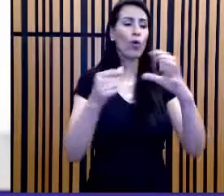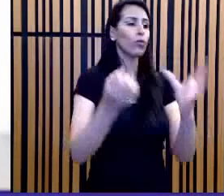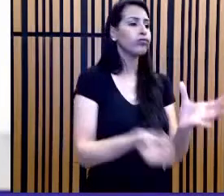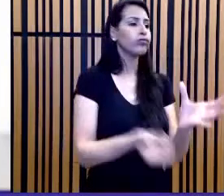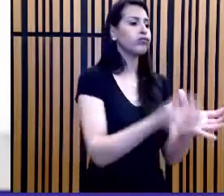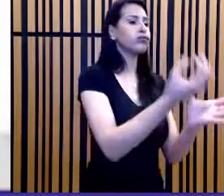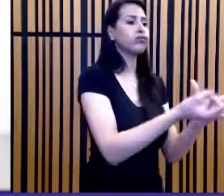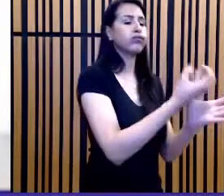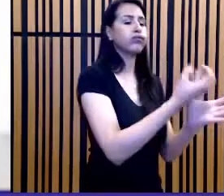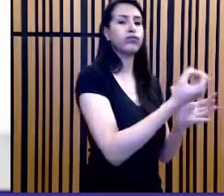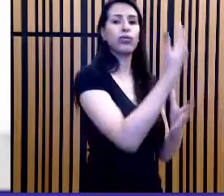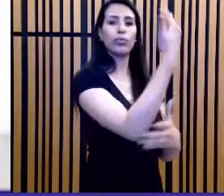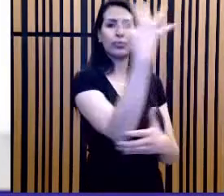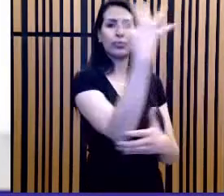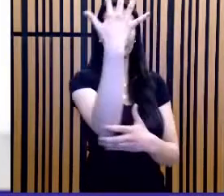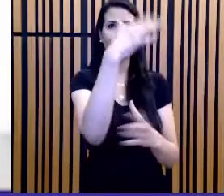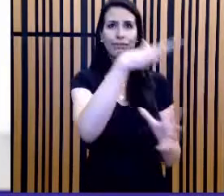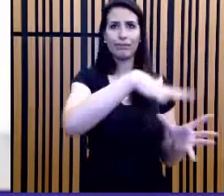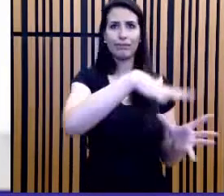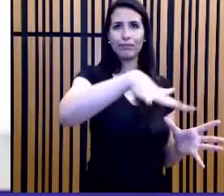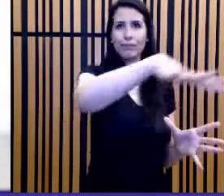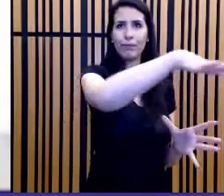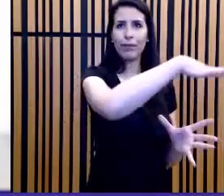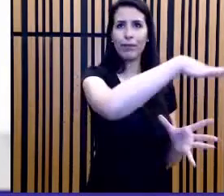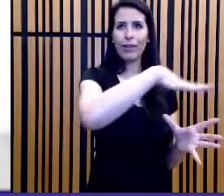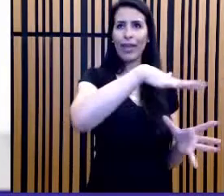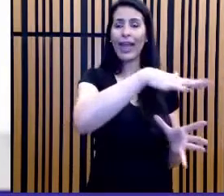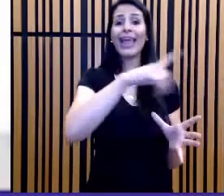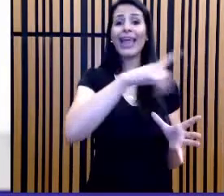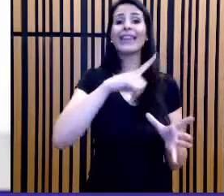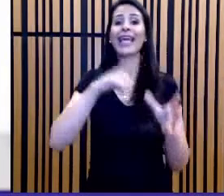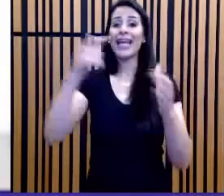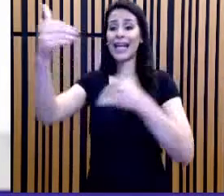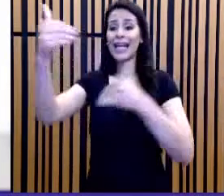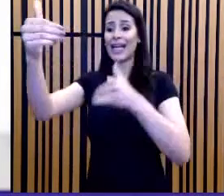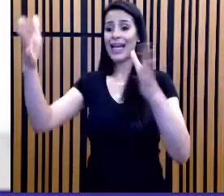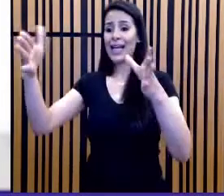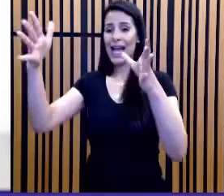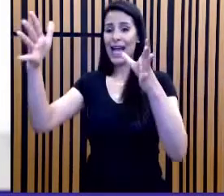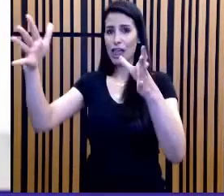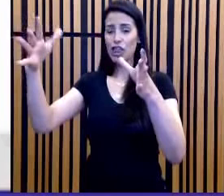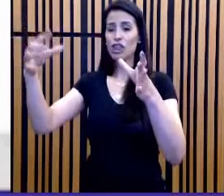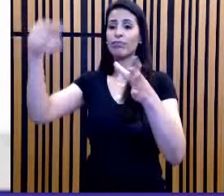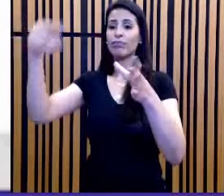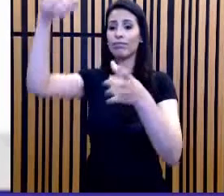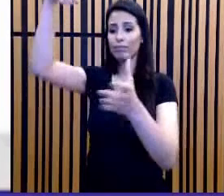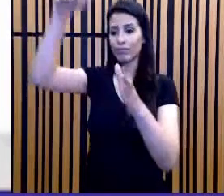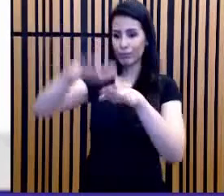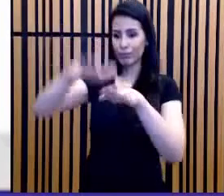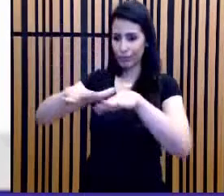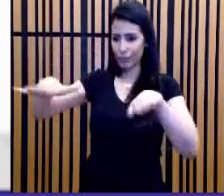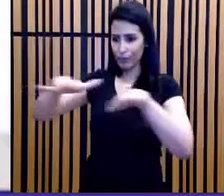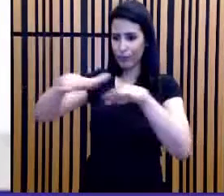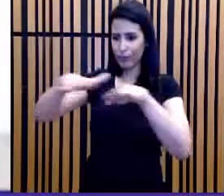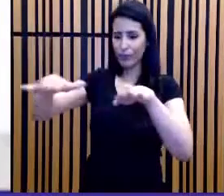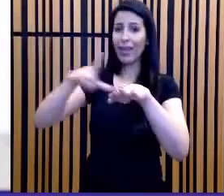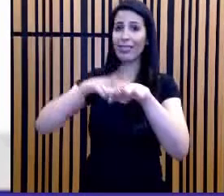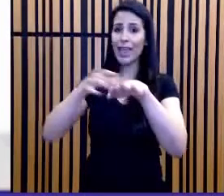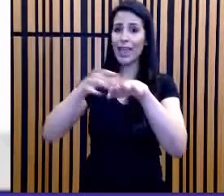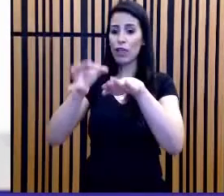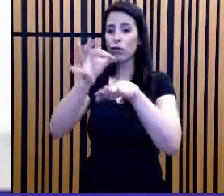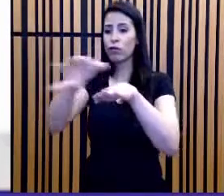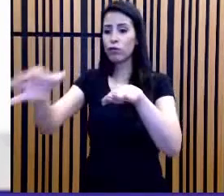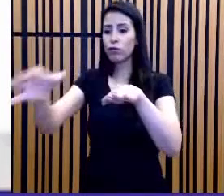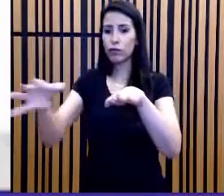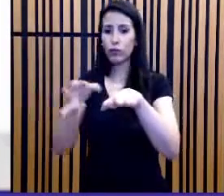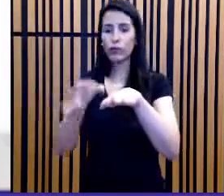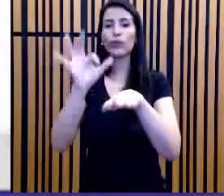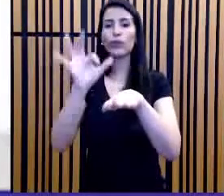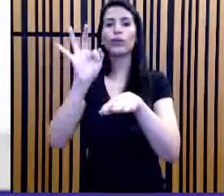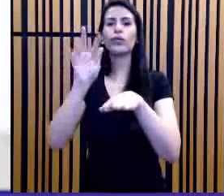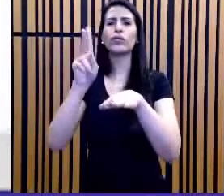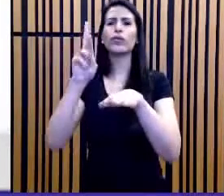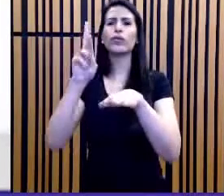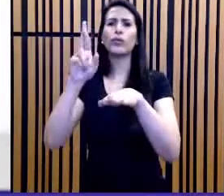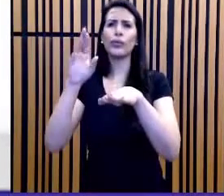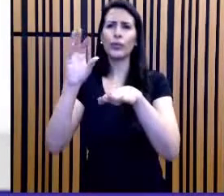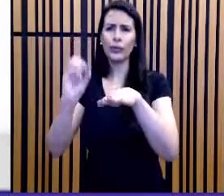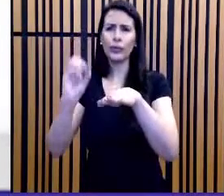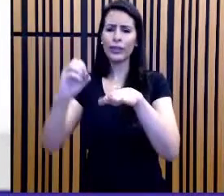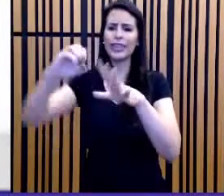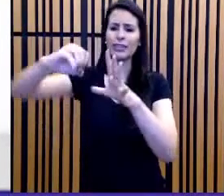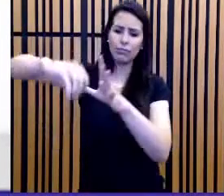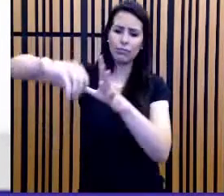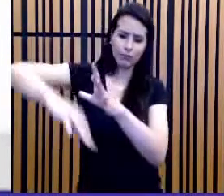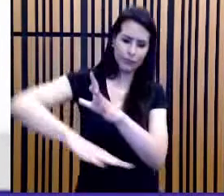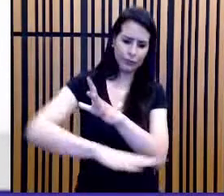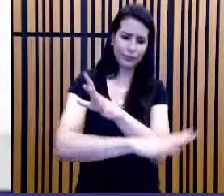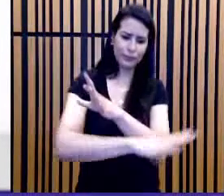através de um furo no fundo da caixa a uma vazão constante. Vazão constante pode ser importante. Agora, se é furo, se é ralo no fundo da caixa, nada